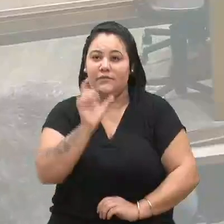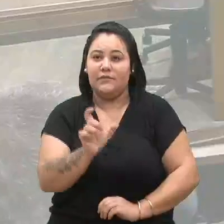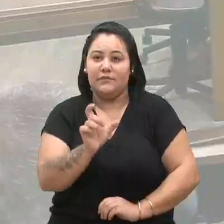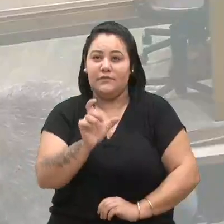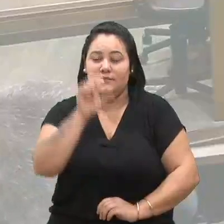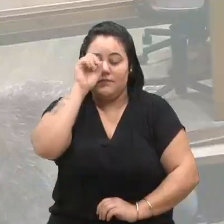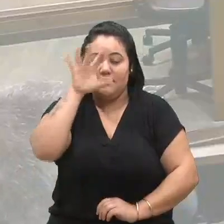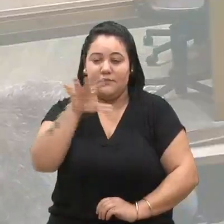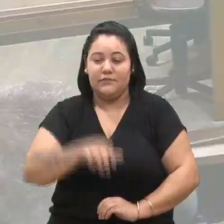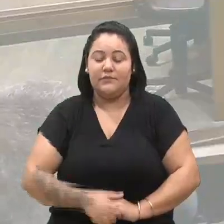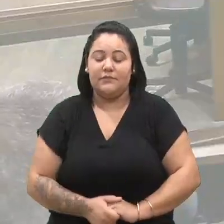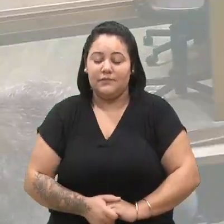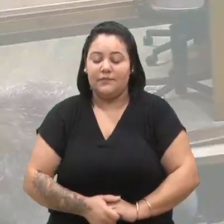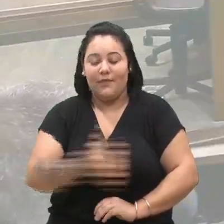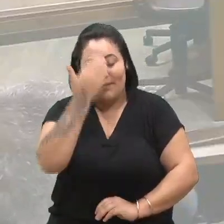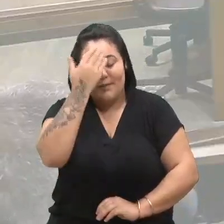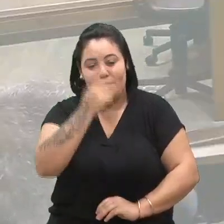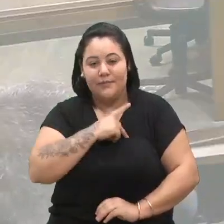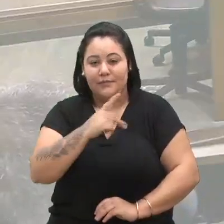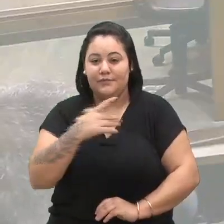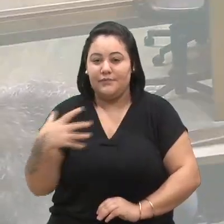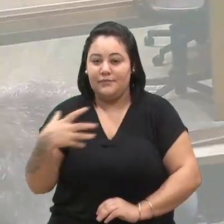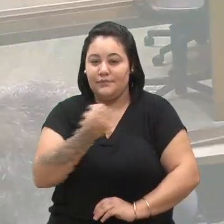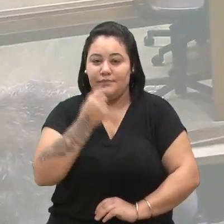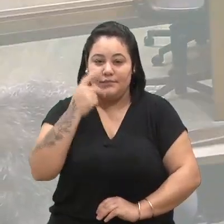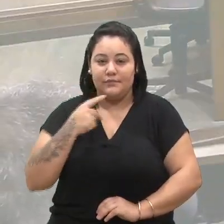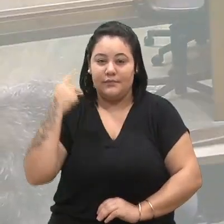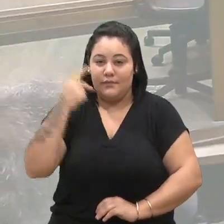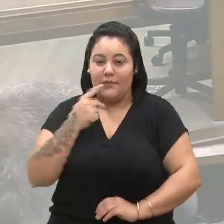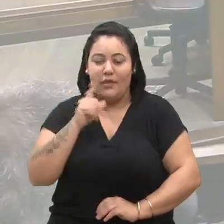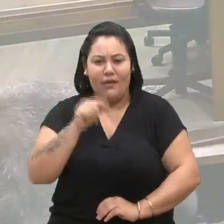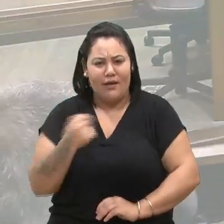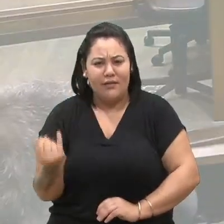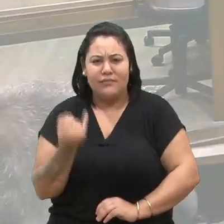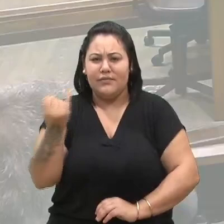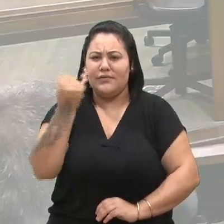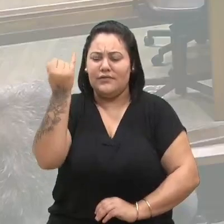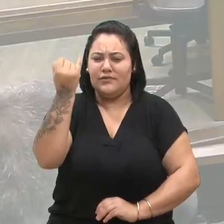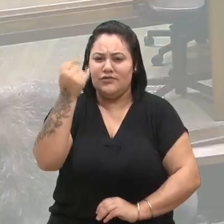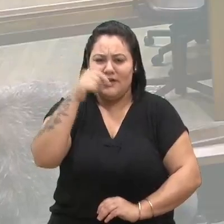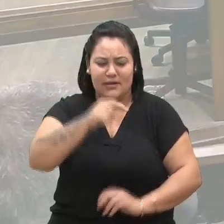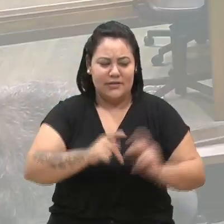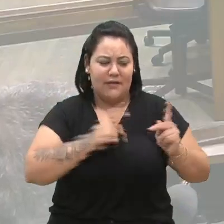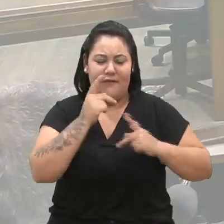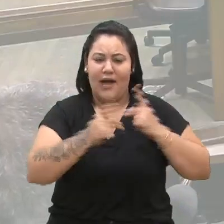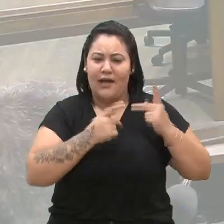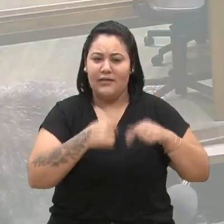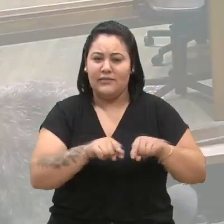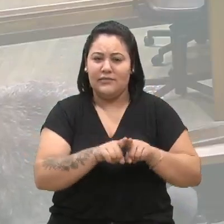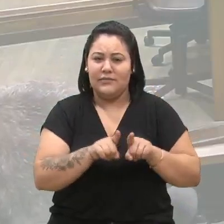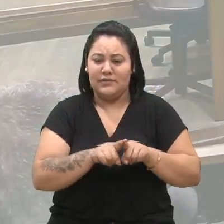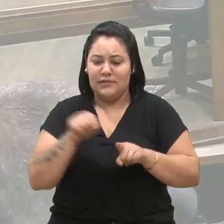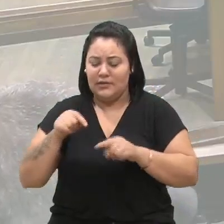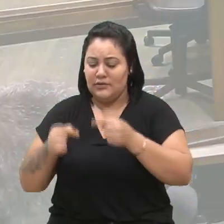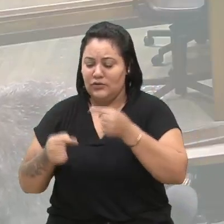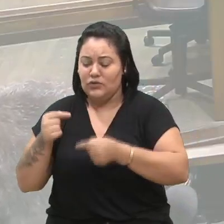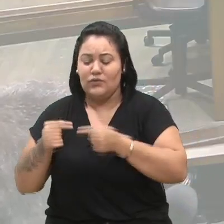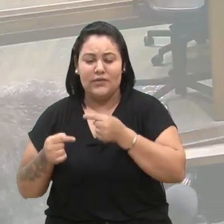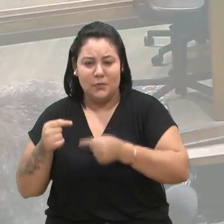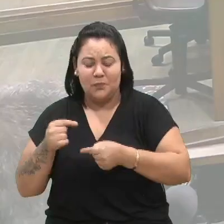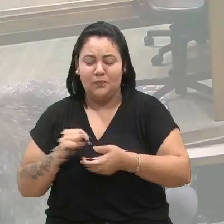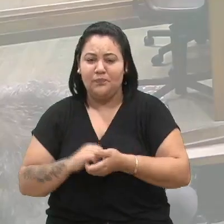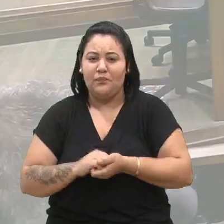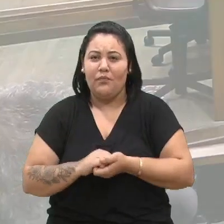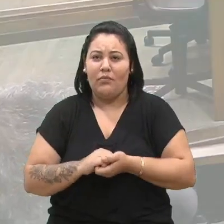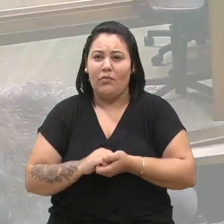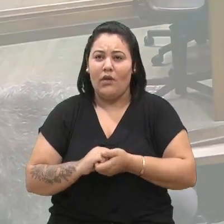Senhora Presidente, senhoras e senhores vereadores, é importante esta fala, é importante esse debate de